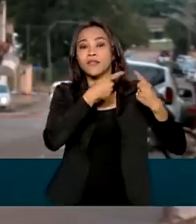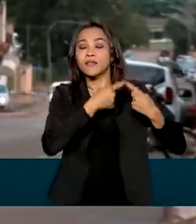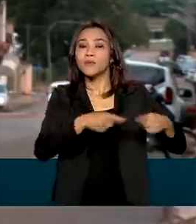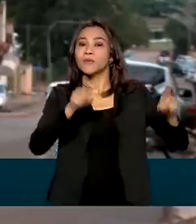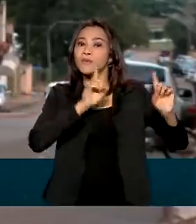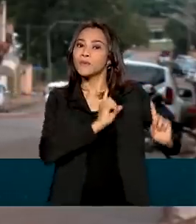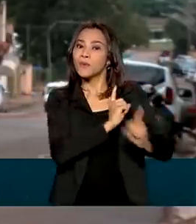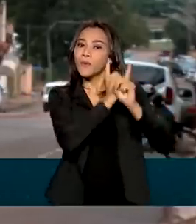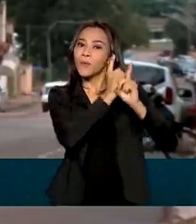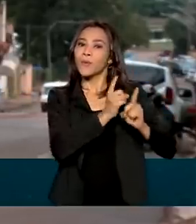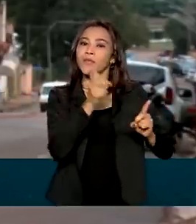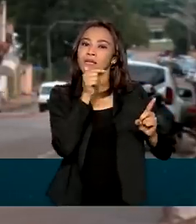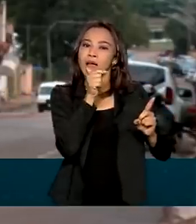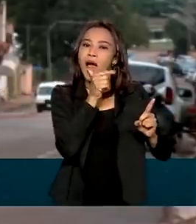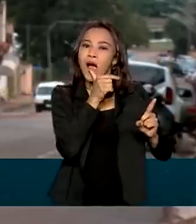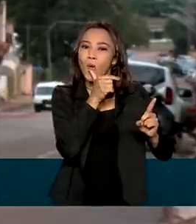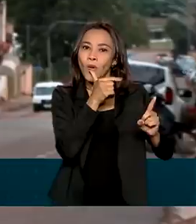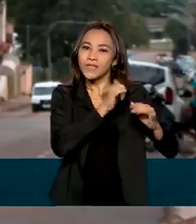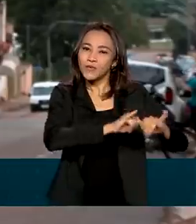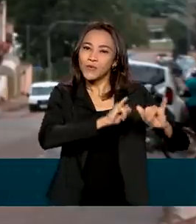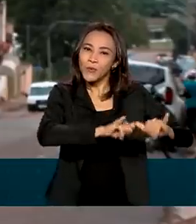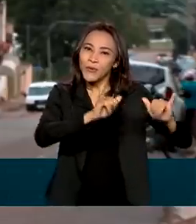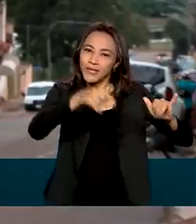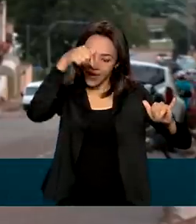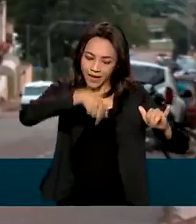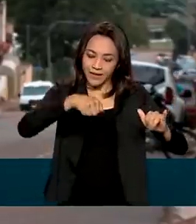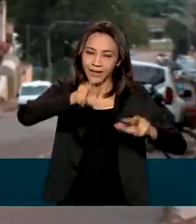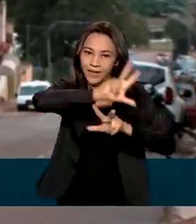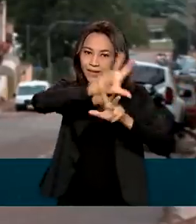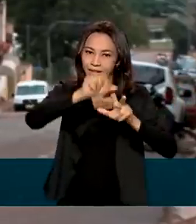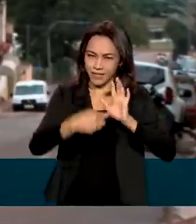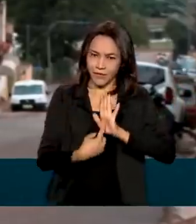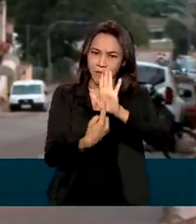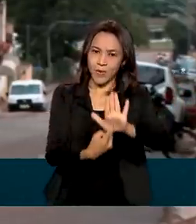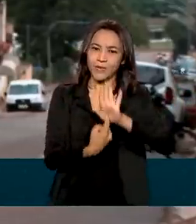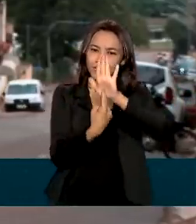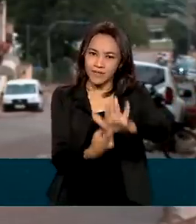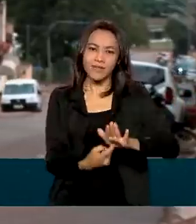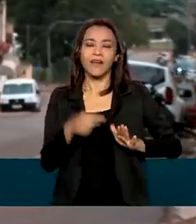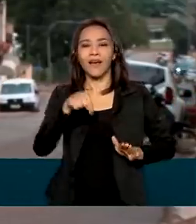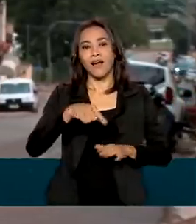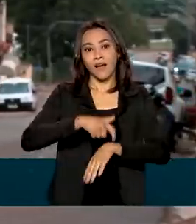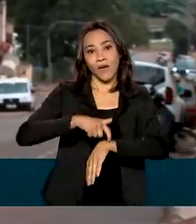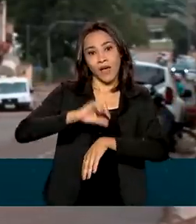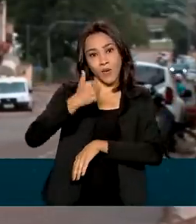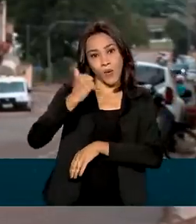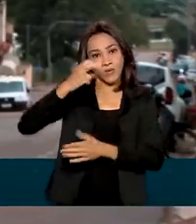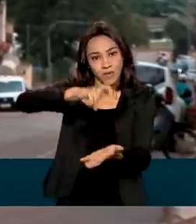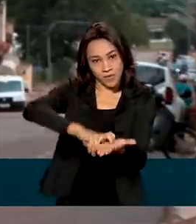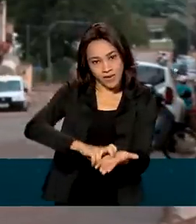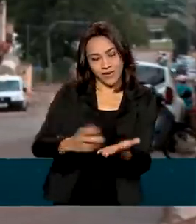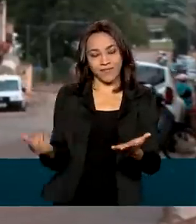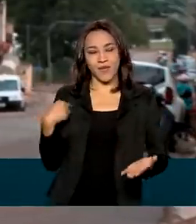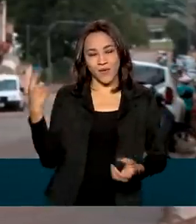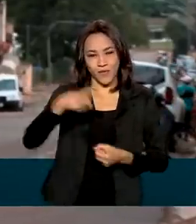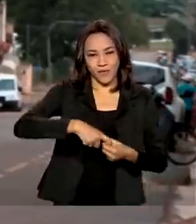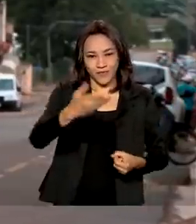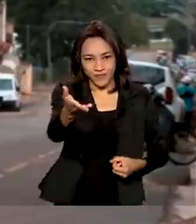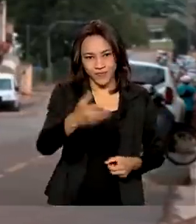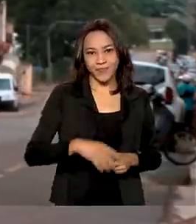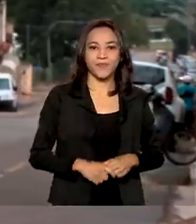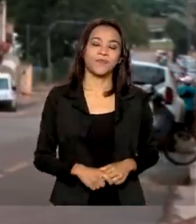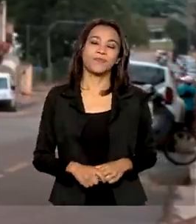mostrar o início da Jornada das Águas ao vivo na TV Brasil, logo mais a partir das 11 horas da manhã. Eu volto com você, Renata.